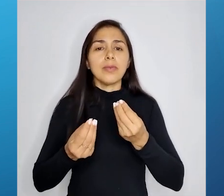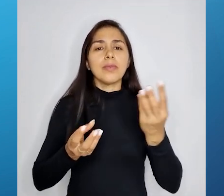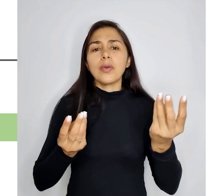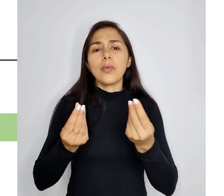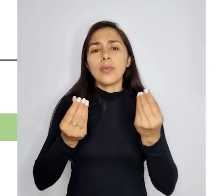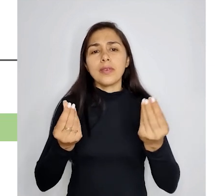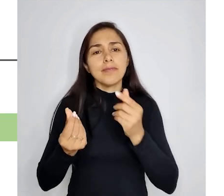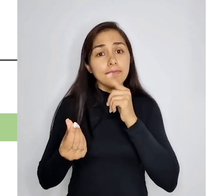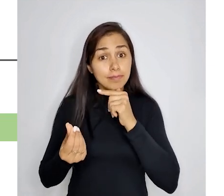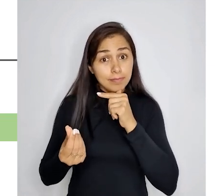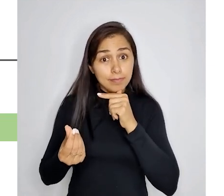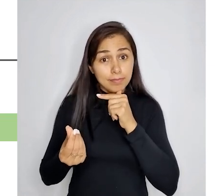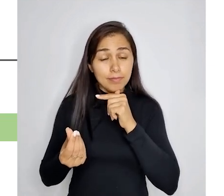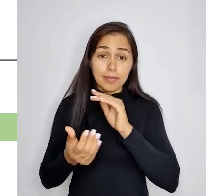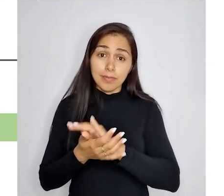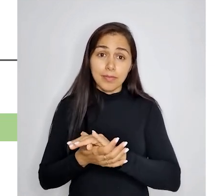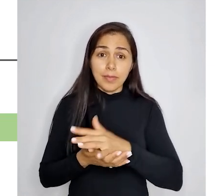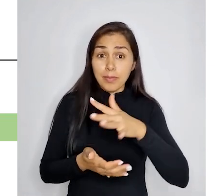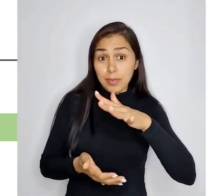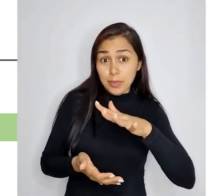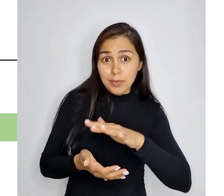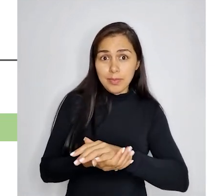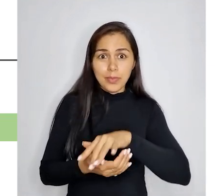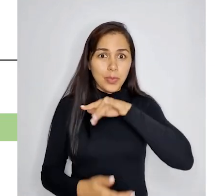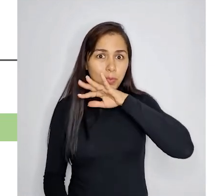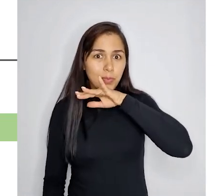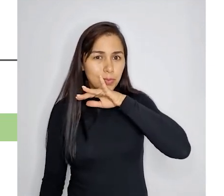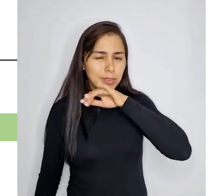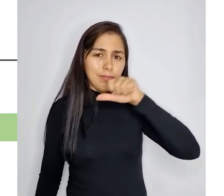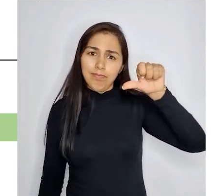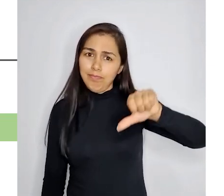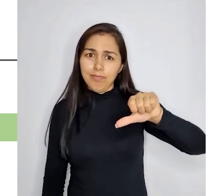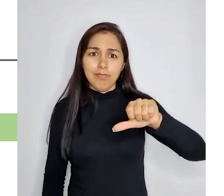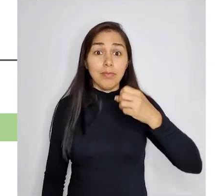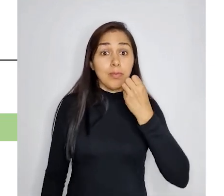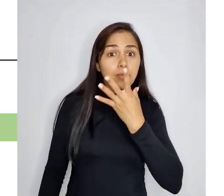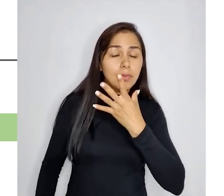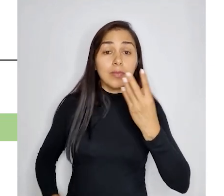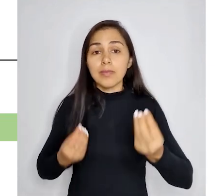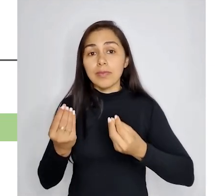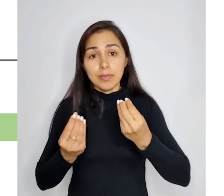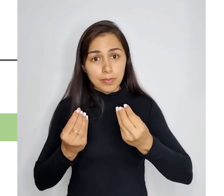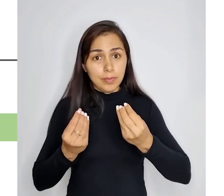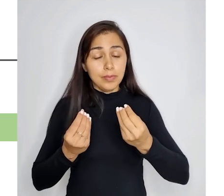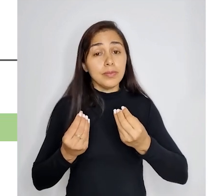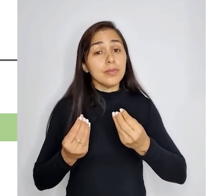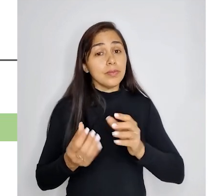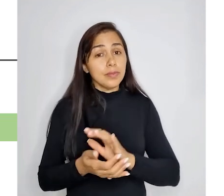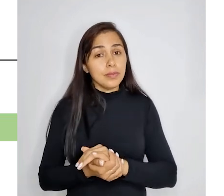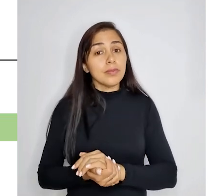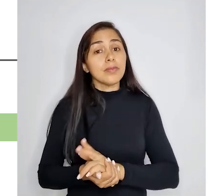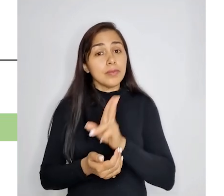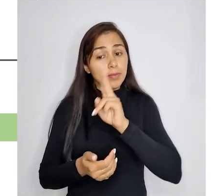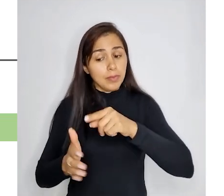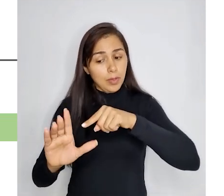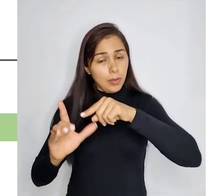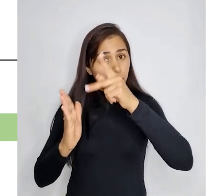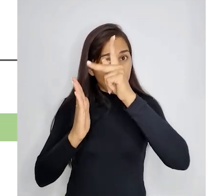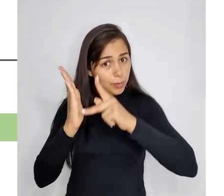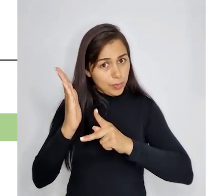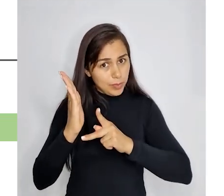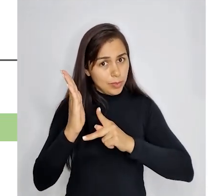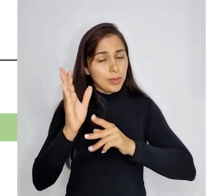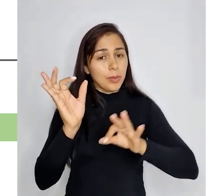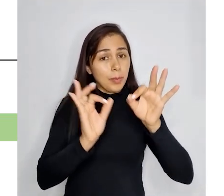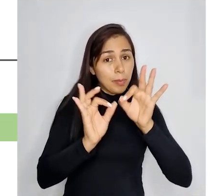a qualidade. Regular? Ruim? Péssima? Boa? Então, a partir daí, você tem a elaboração de projetos para que